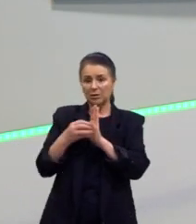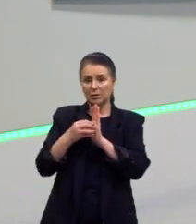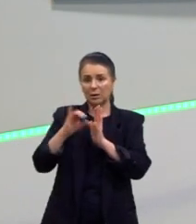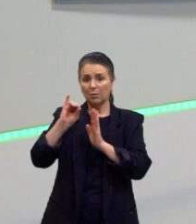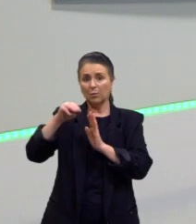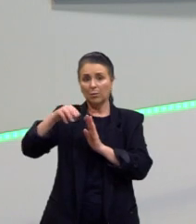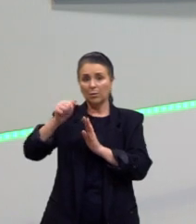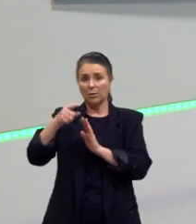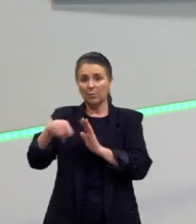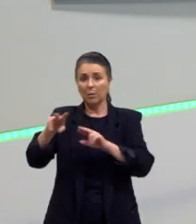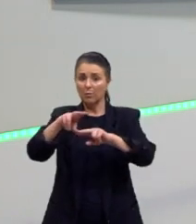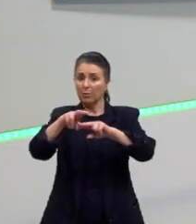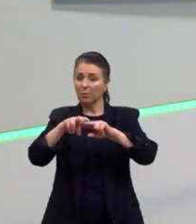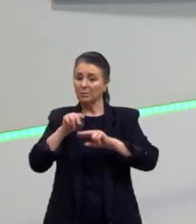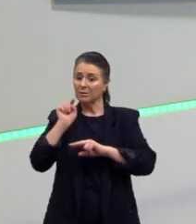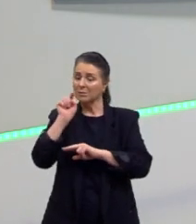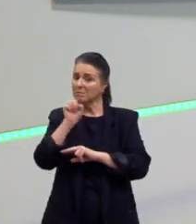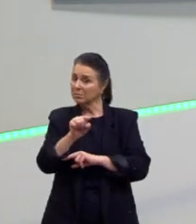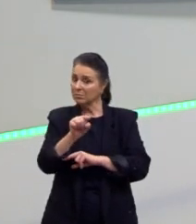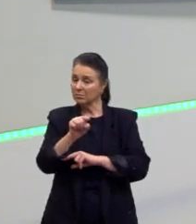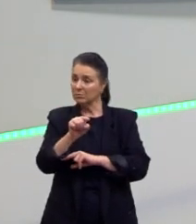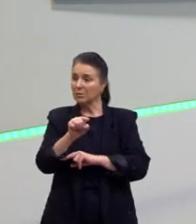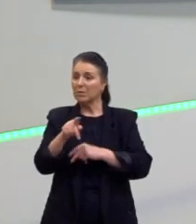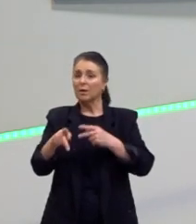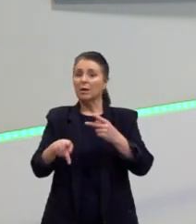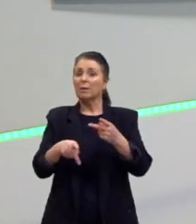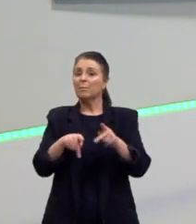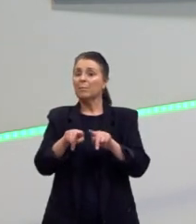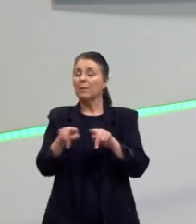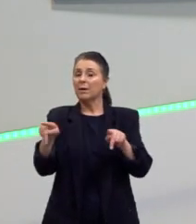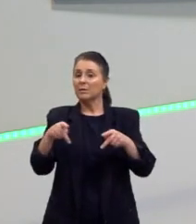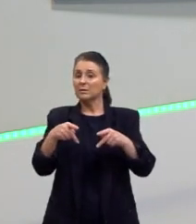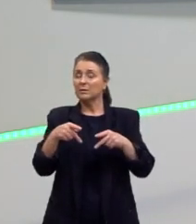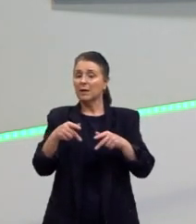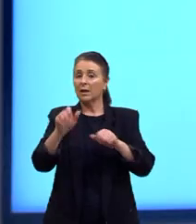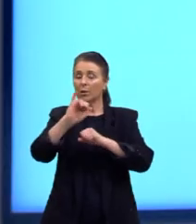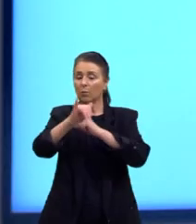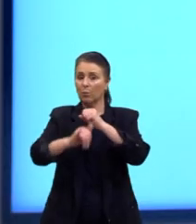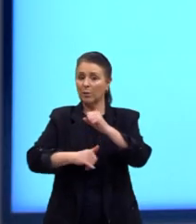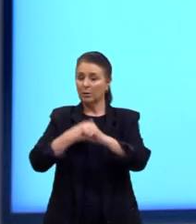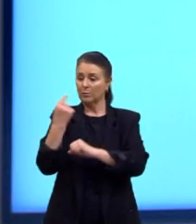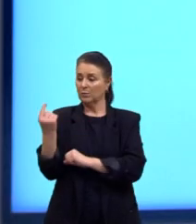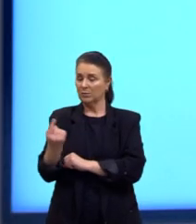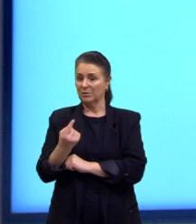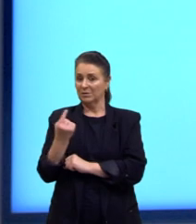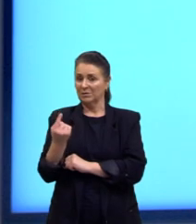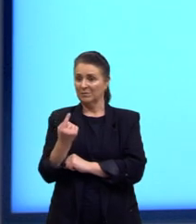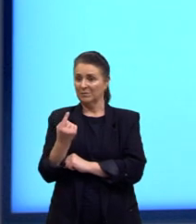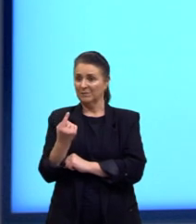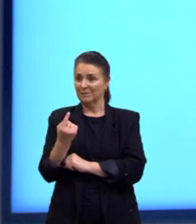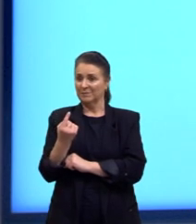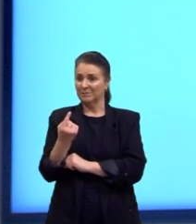imã por conta disso. Mas, claro, a gente está falando de um átomo isolado, certo?